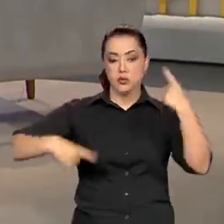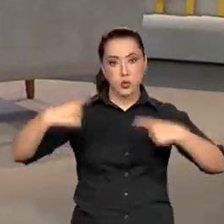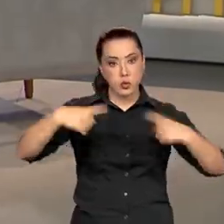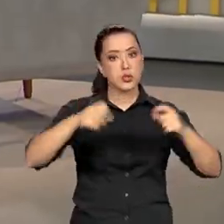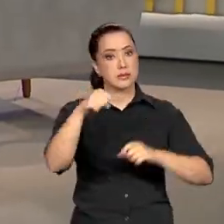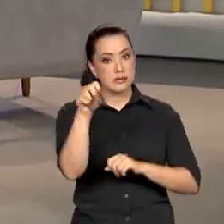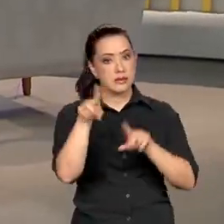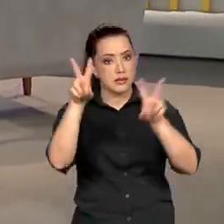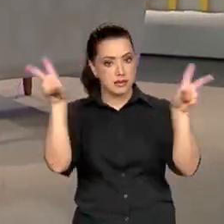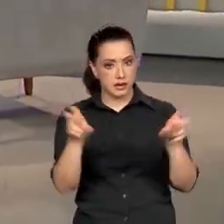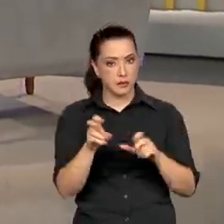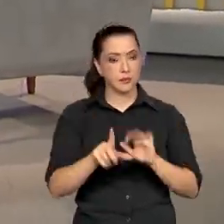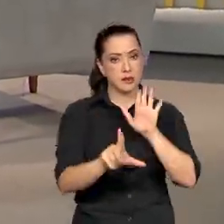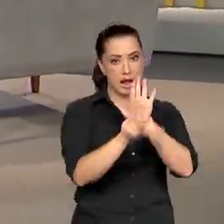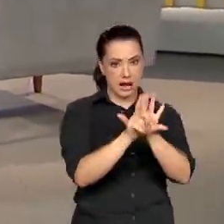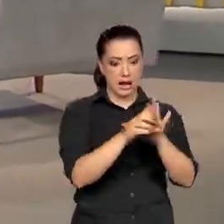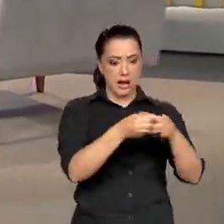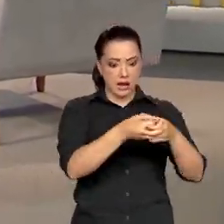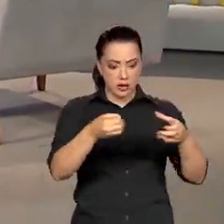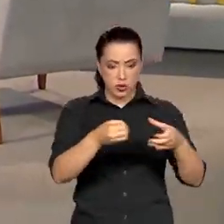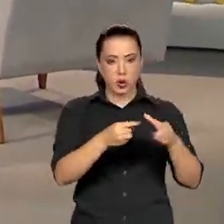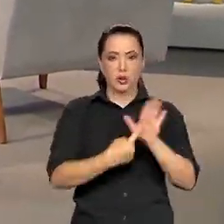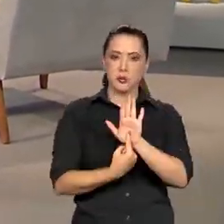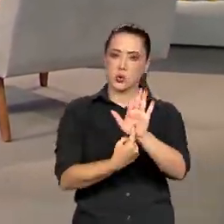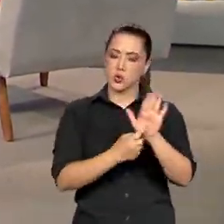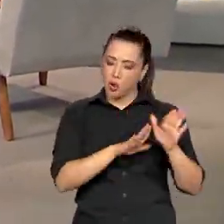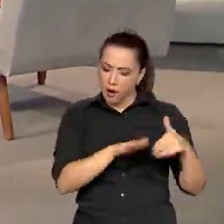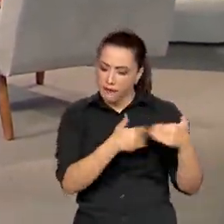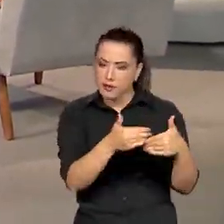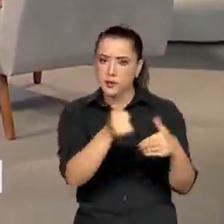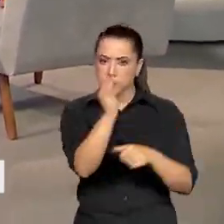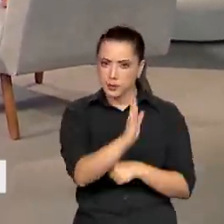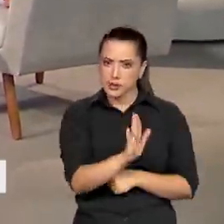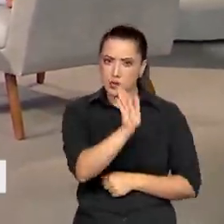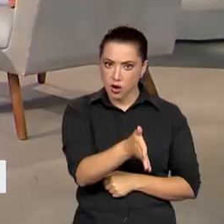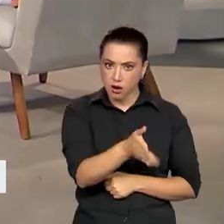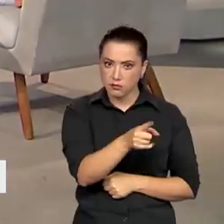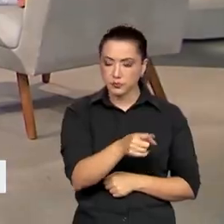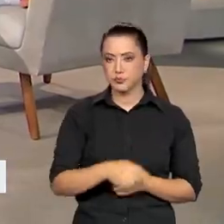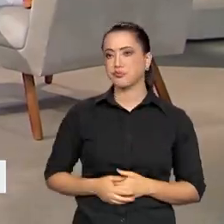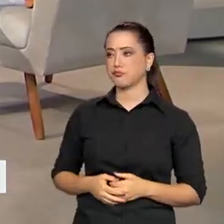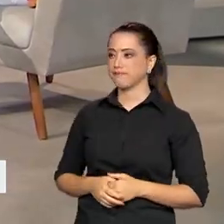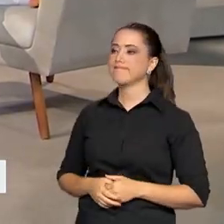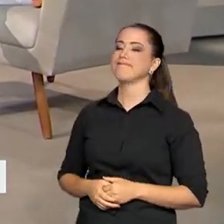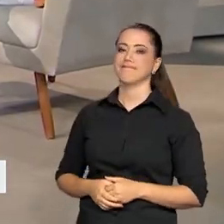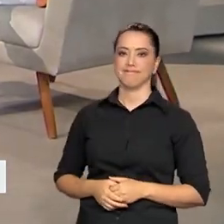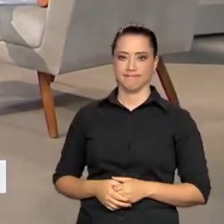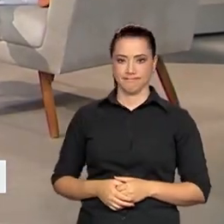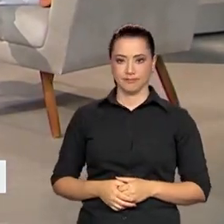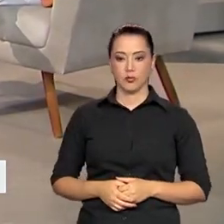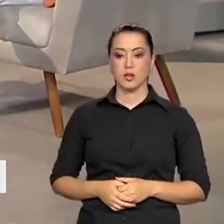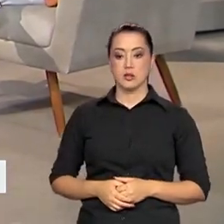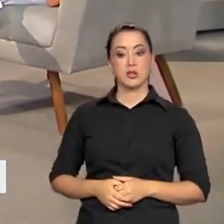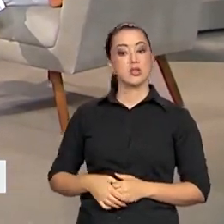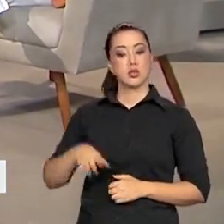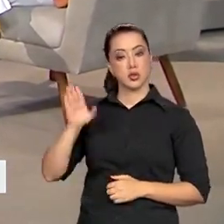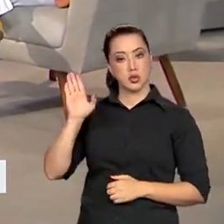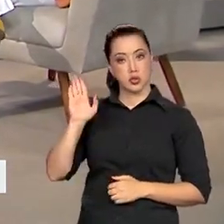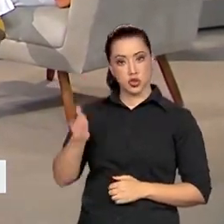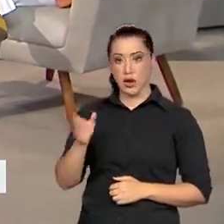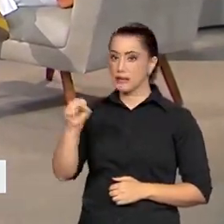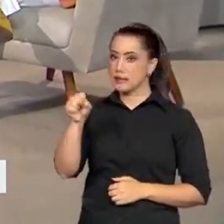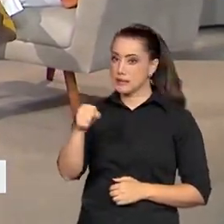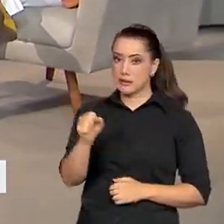questão. A lei de cotas já trouxe avanços para o Brasil? Com certeza. A lei de cotas, ela é uma das maiores